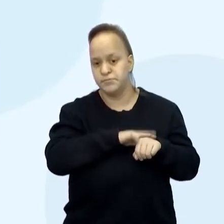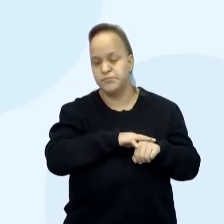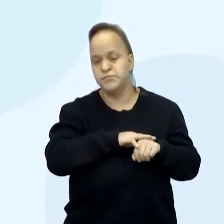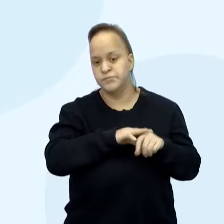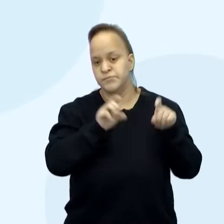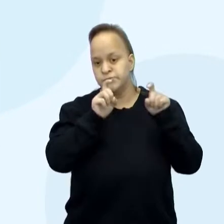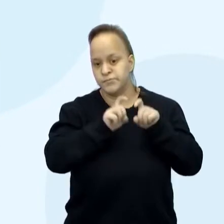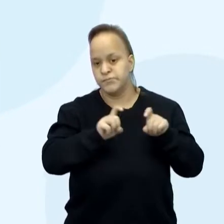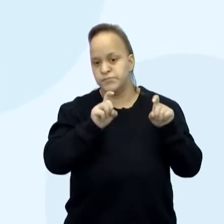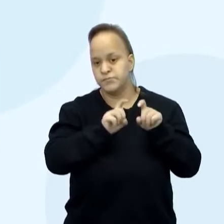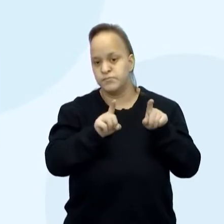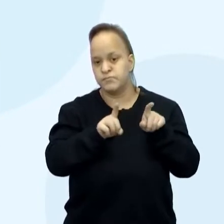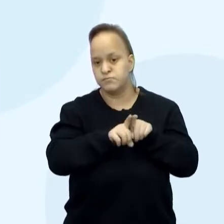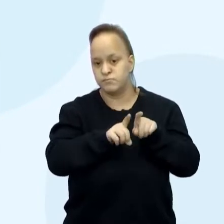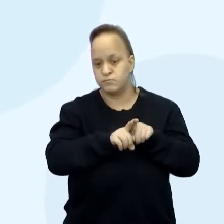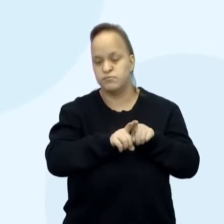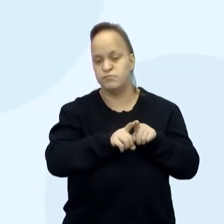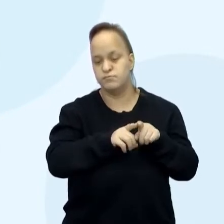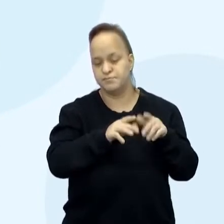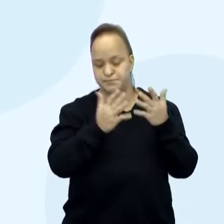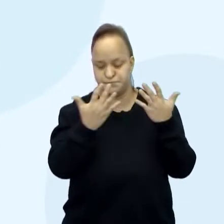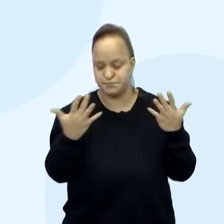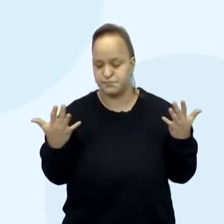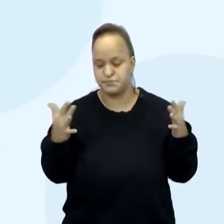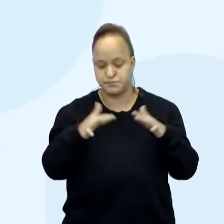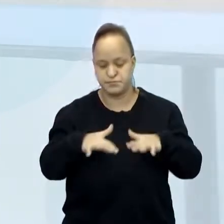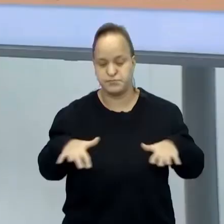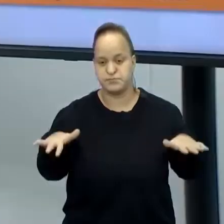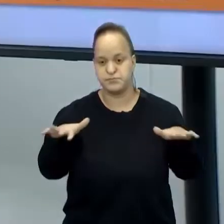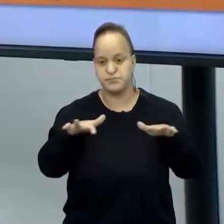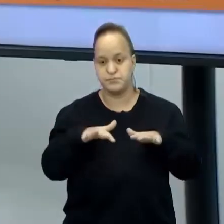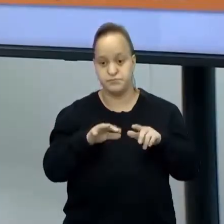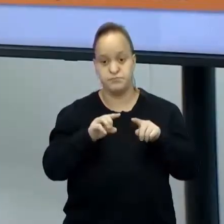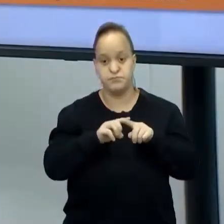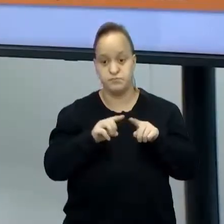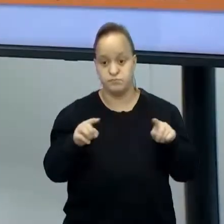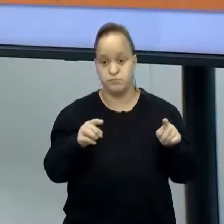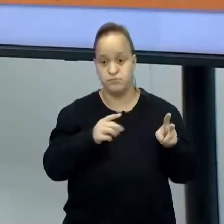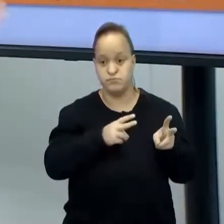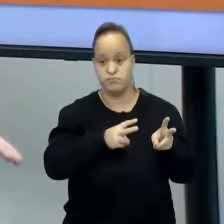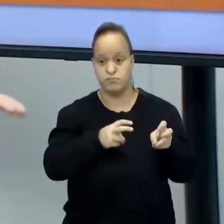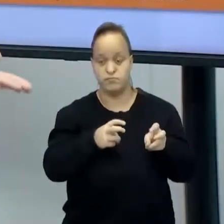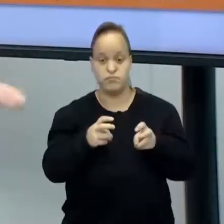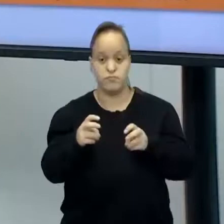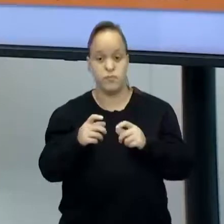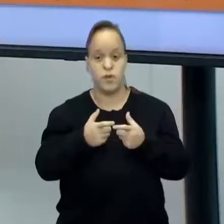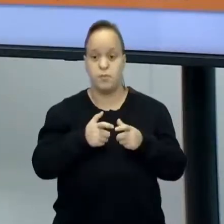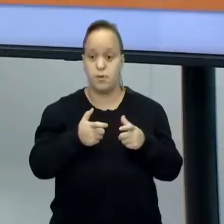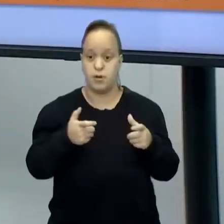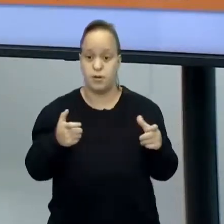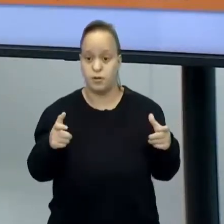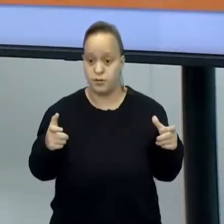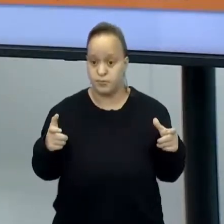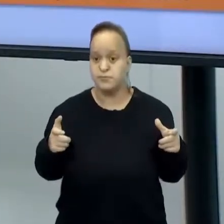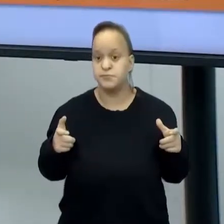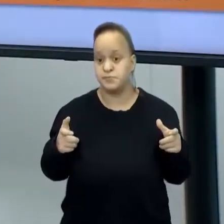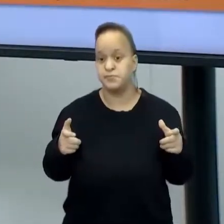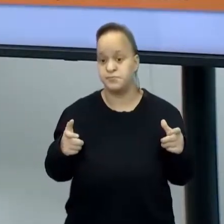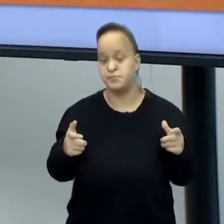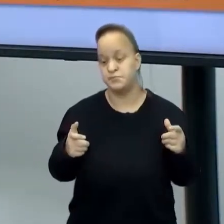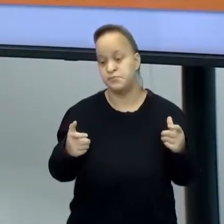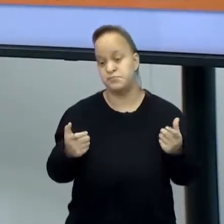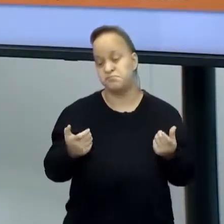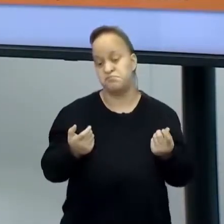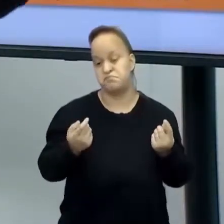serviços e ambientes. Por essa parte aí, você já consegue analisar o quanto é amplo. O quanto você pode ter